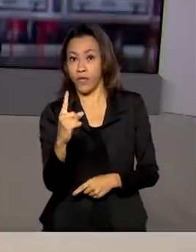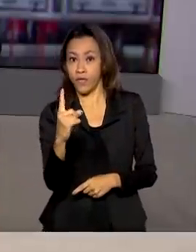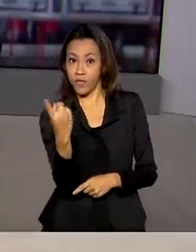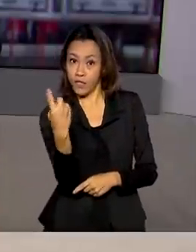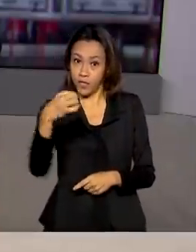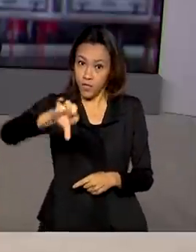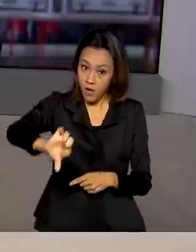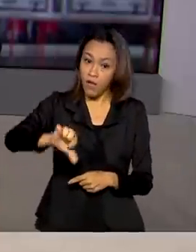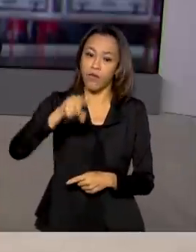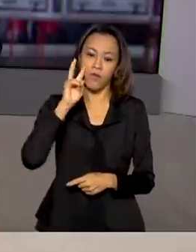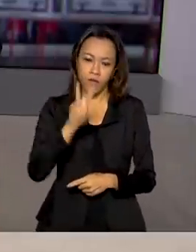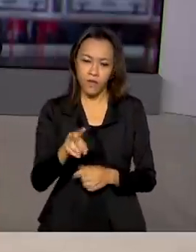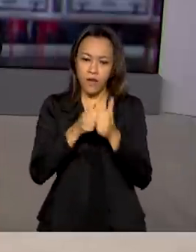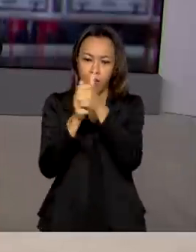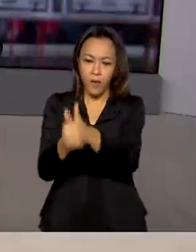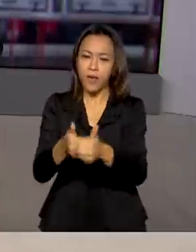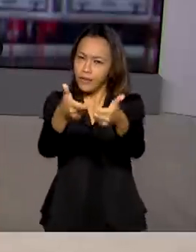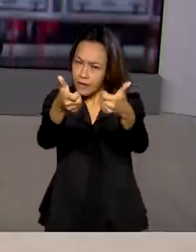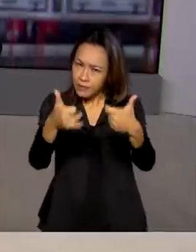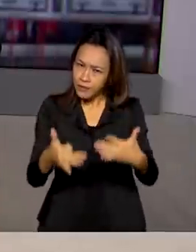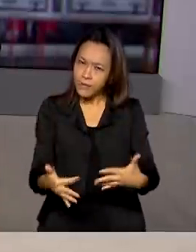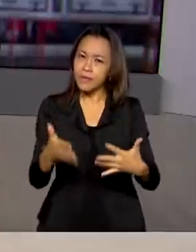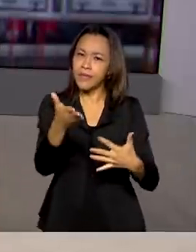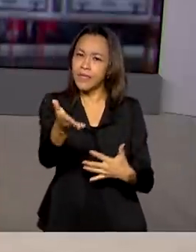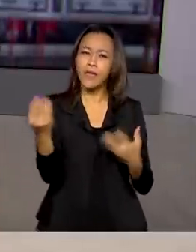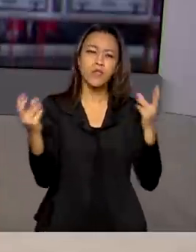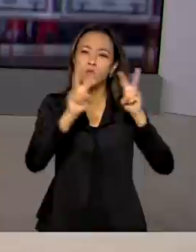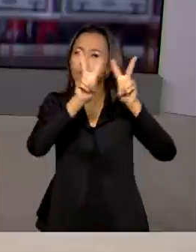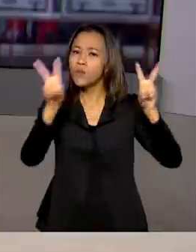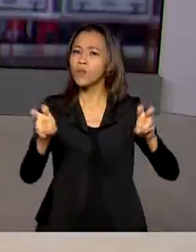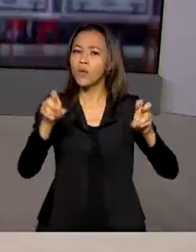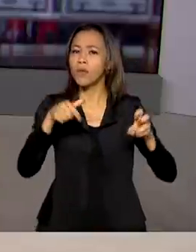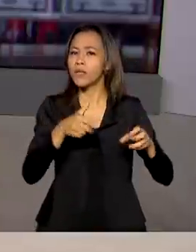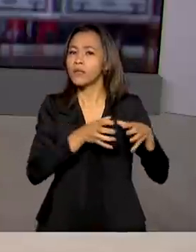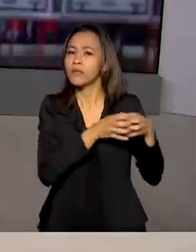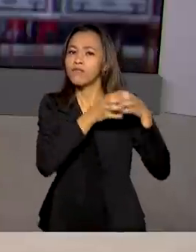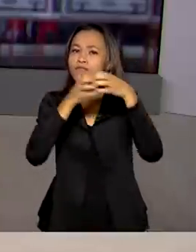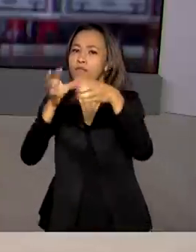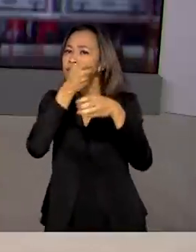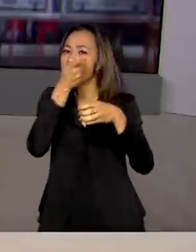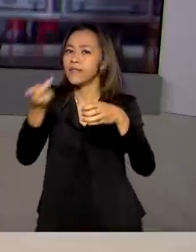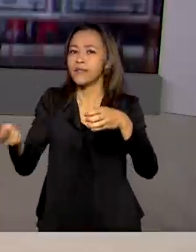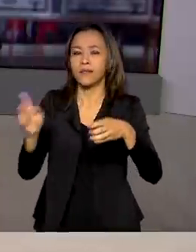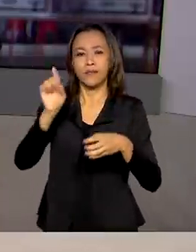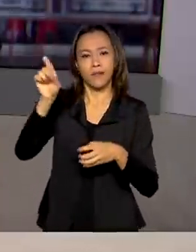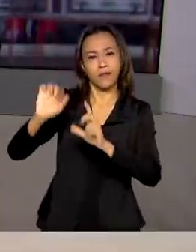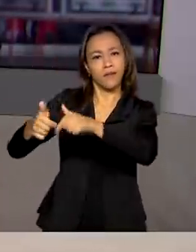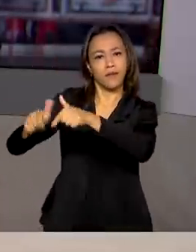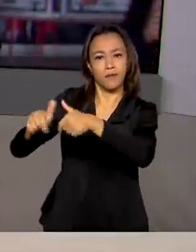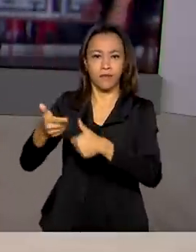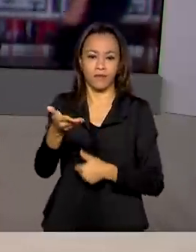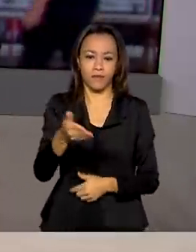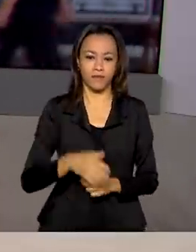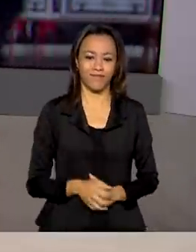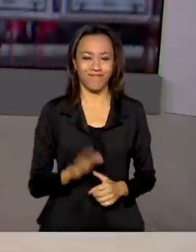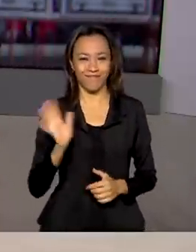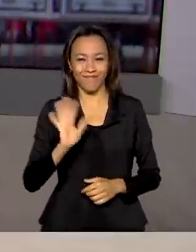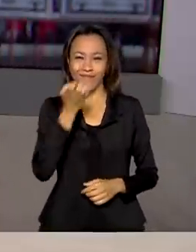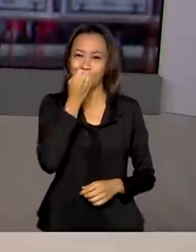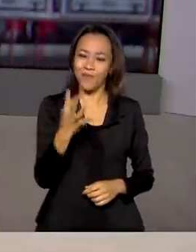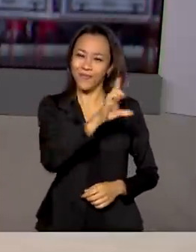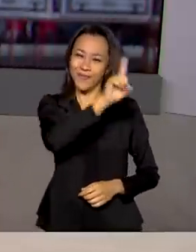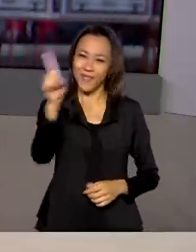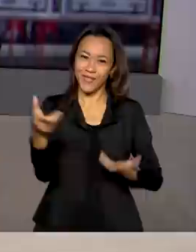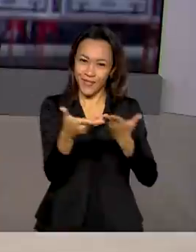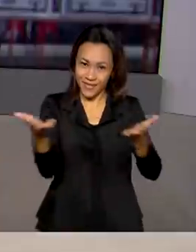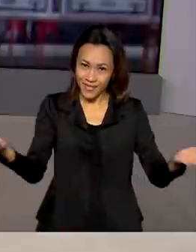repórter Glauco de Queiroz, que tem mais informações sobre esse assunto. Oi, Glauco, bom dia para você. Bom dia, Daniele, bom dia